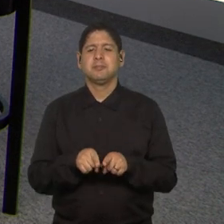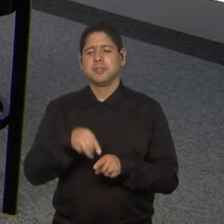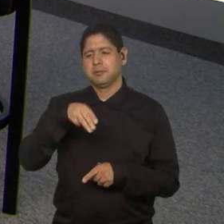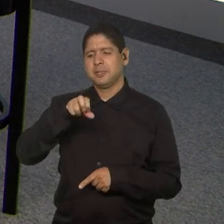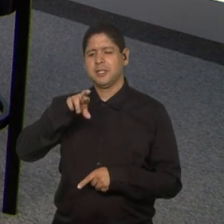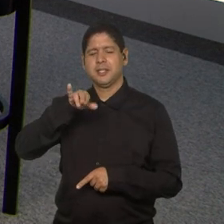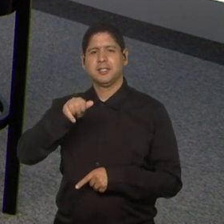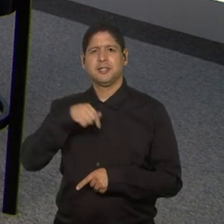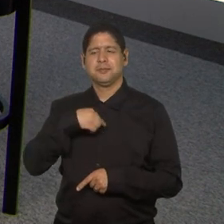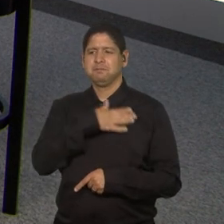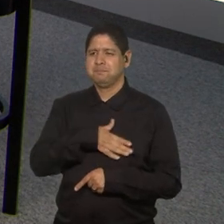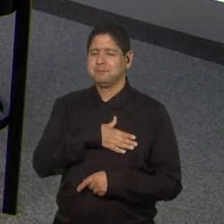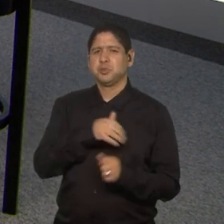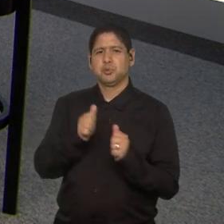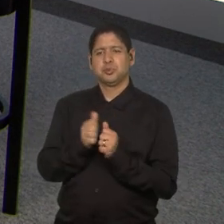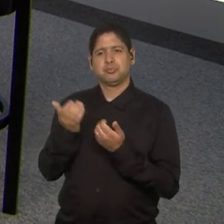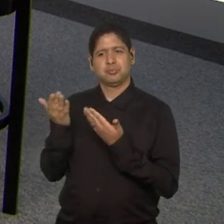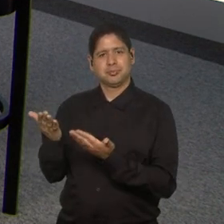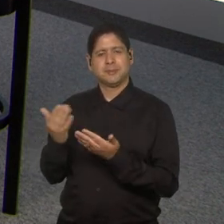Maíra, satisfação enorme também.